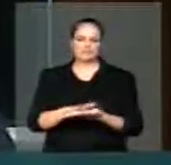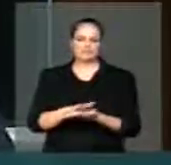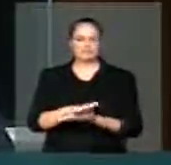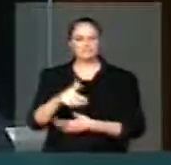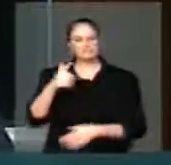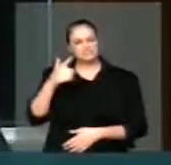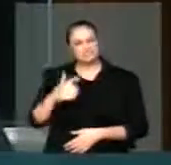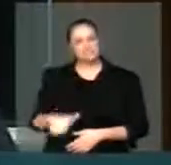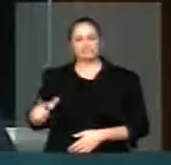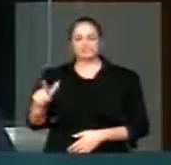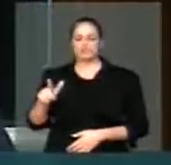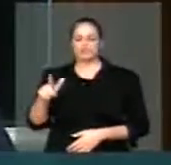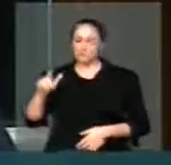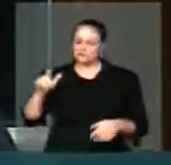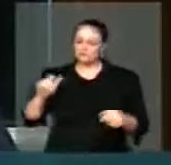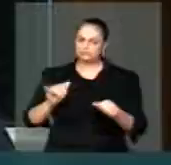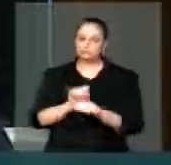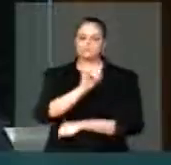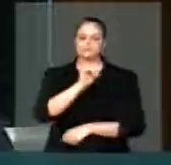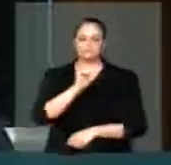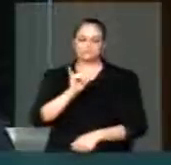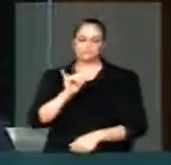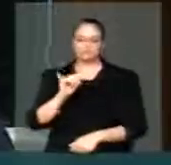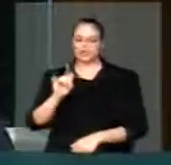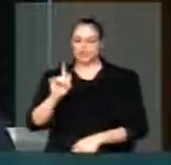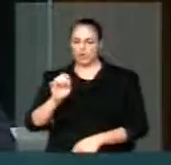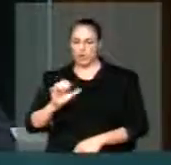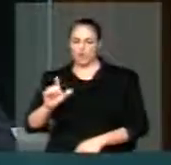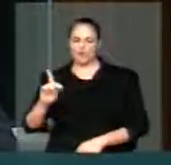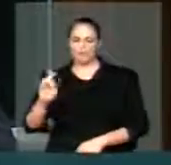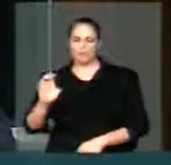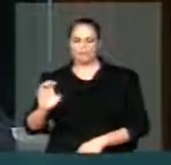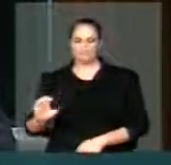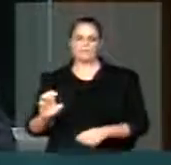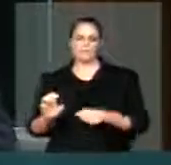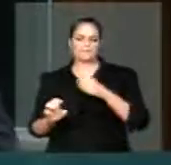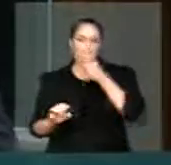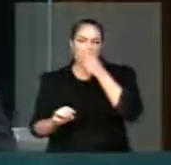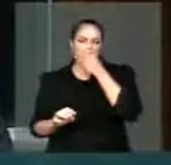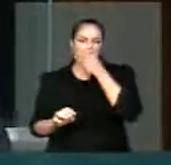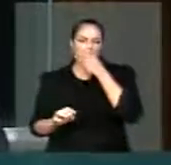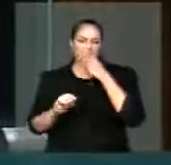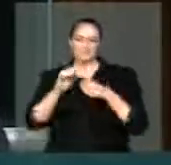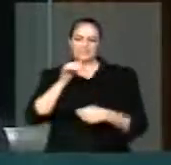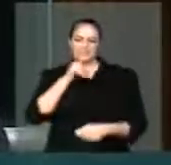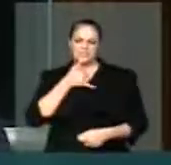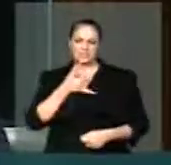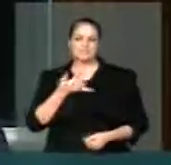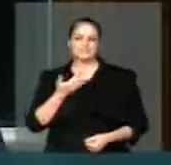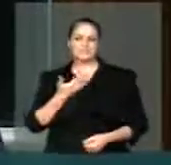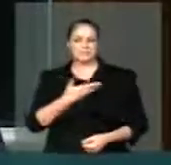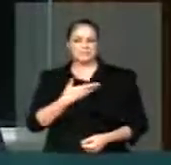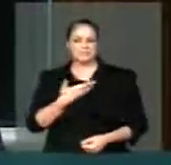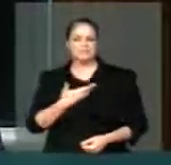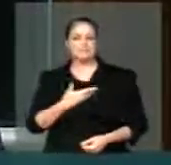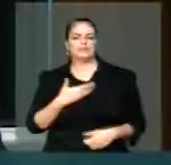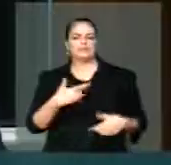um golpe foi dado, nós lamentamos pelos nossos amigos do judiciário.